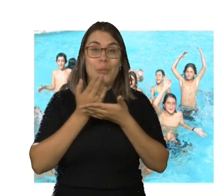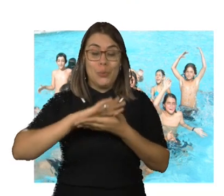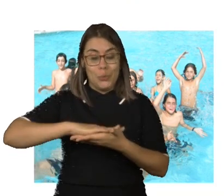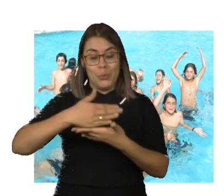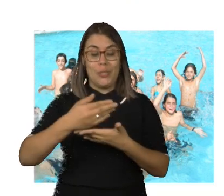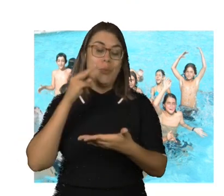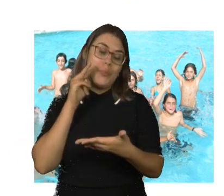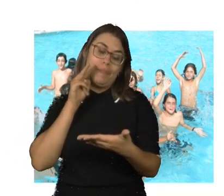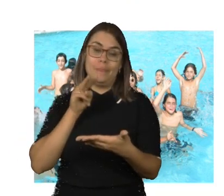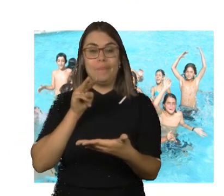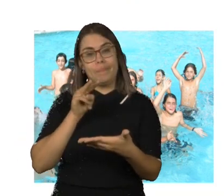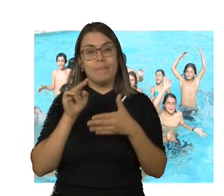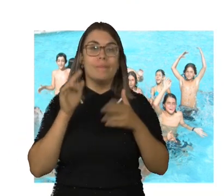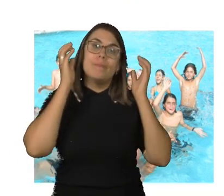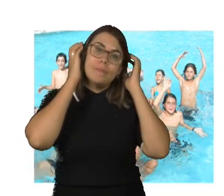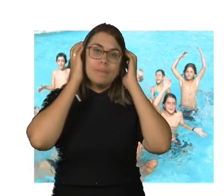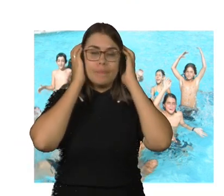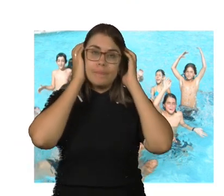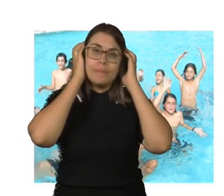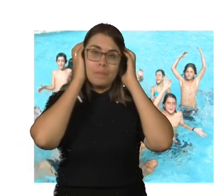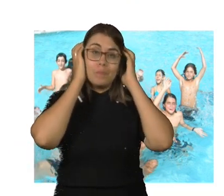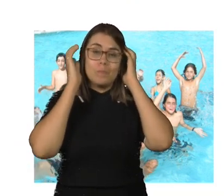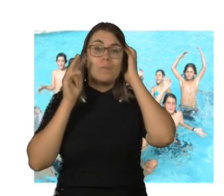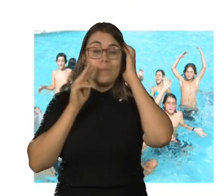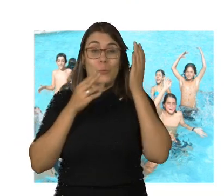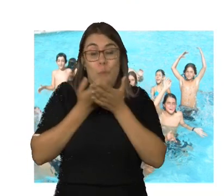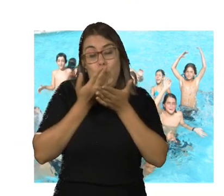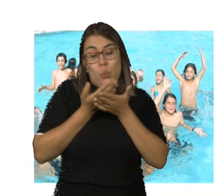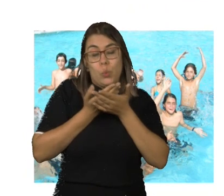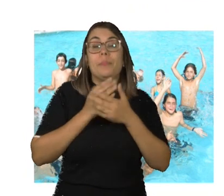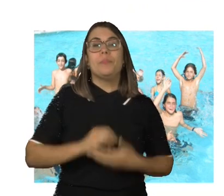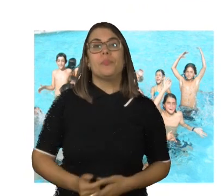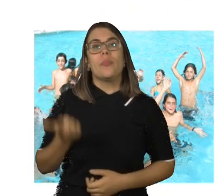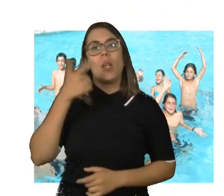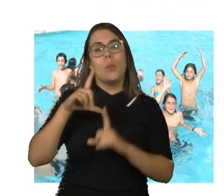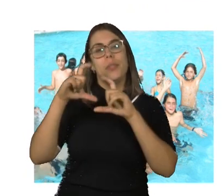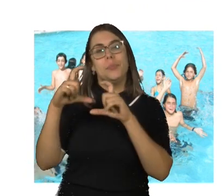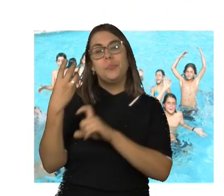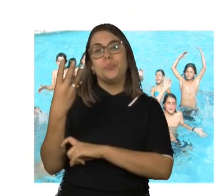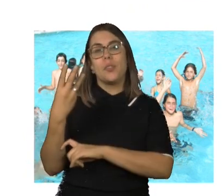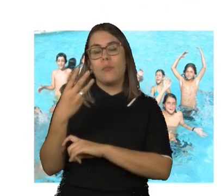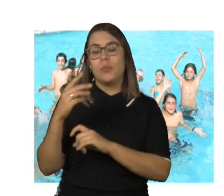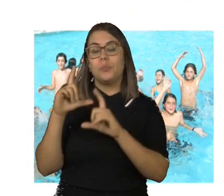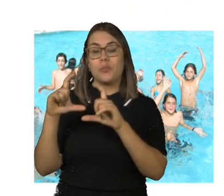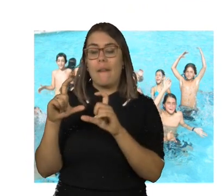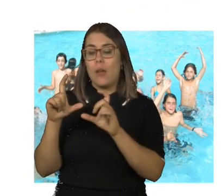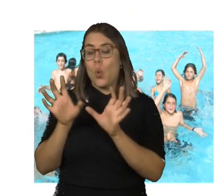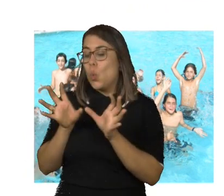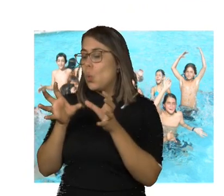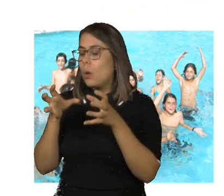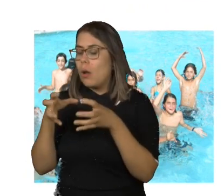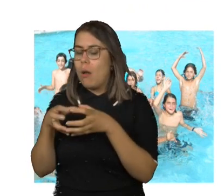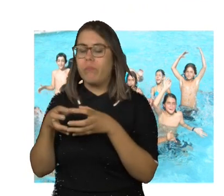alguns meses, durante essa pandemia. Aqui, nessa outra foto, na terceira foto, existem várias crianças de